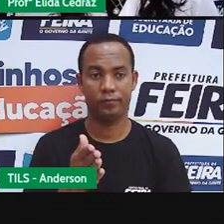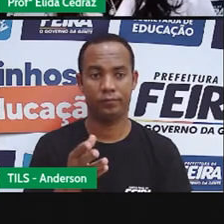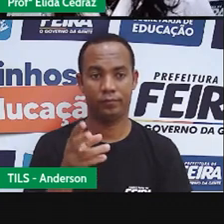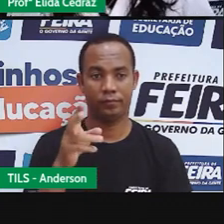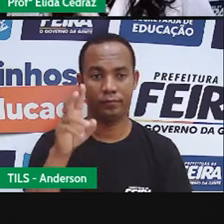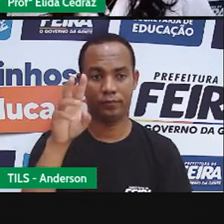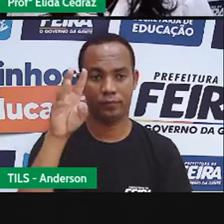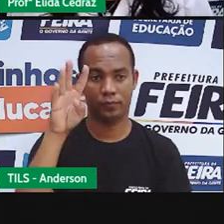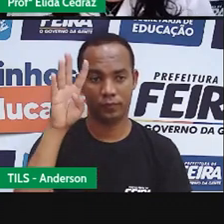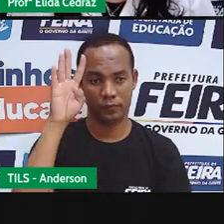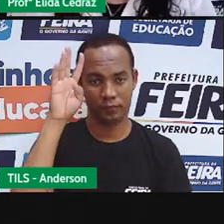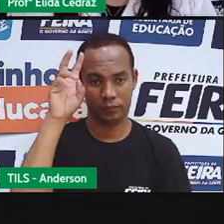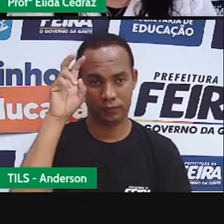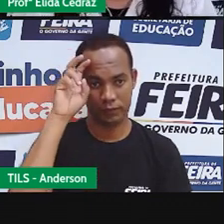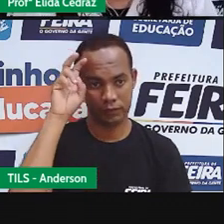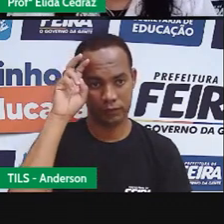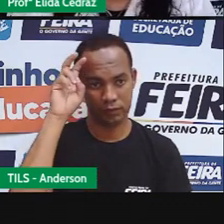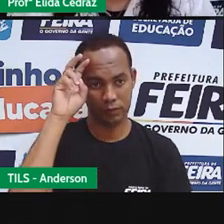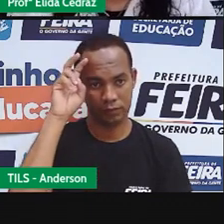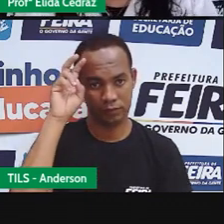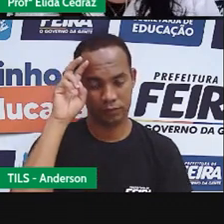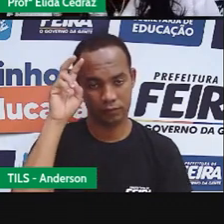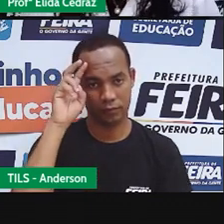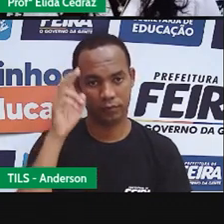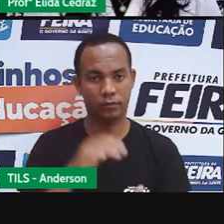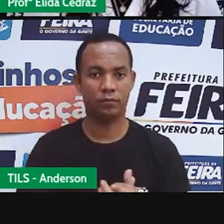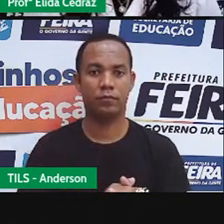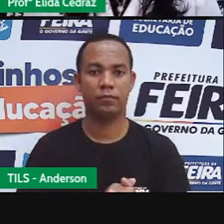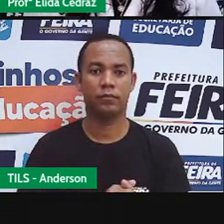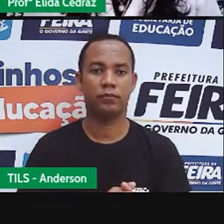está registrada com o número 17.